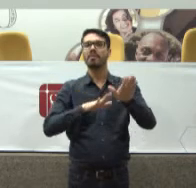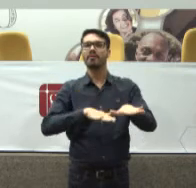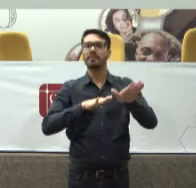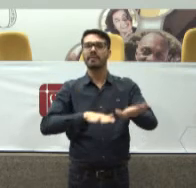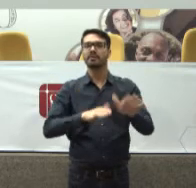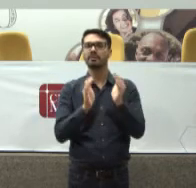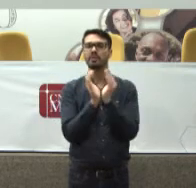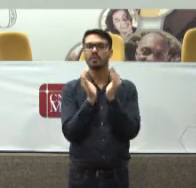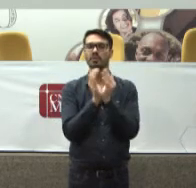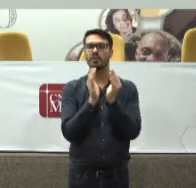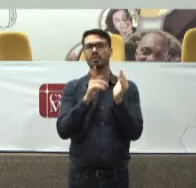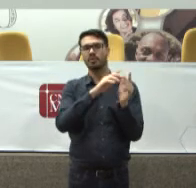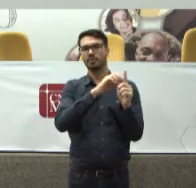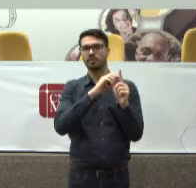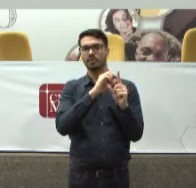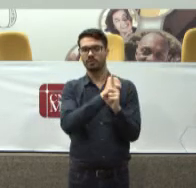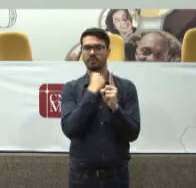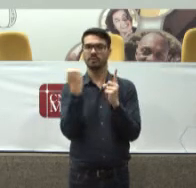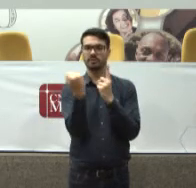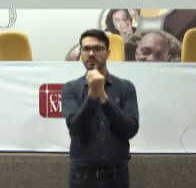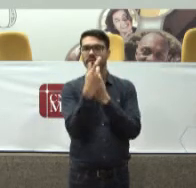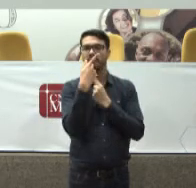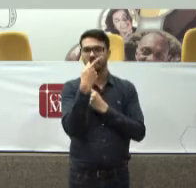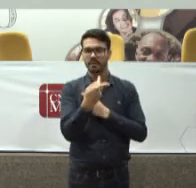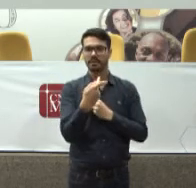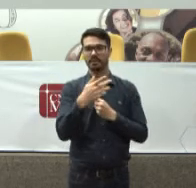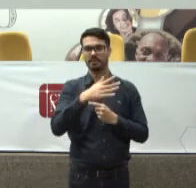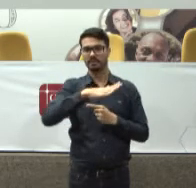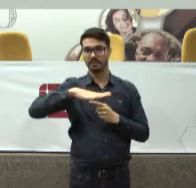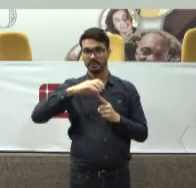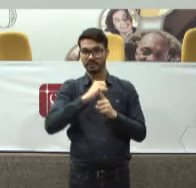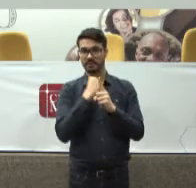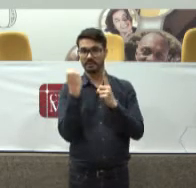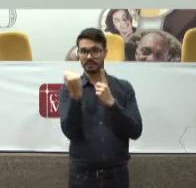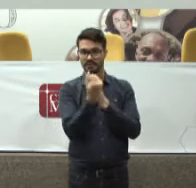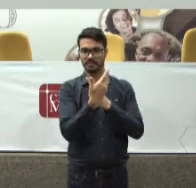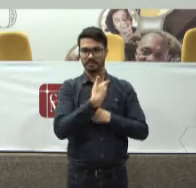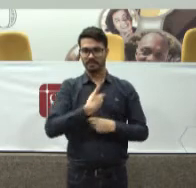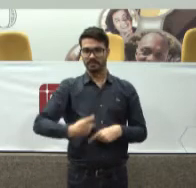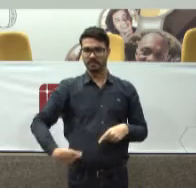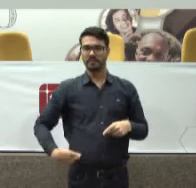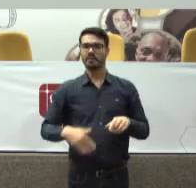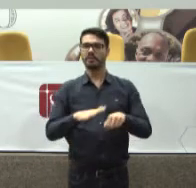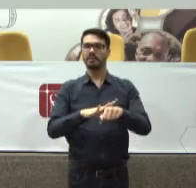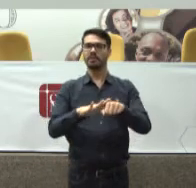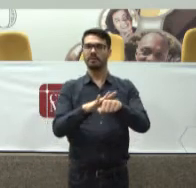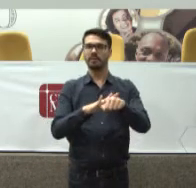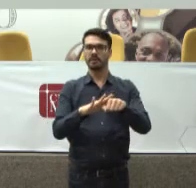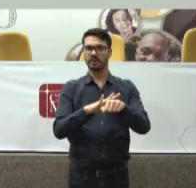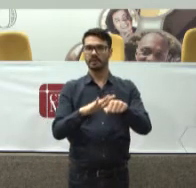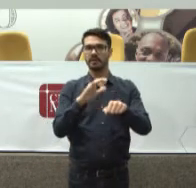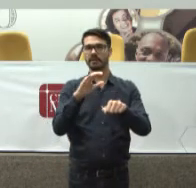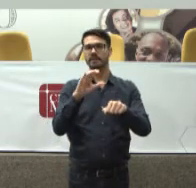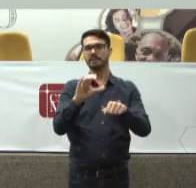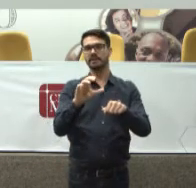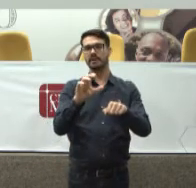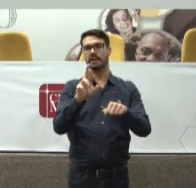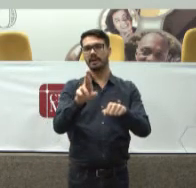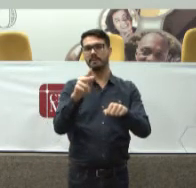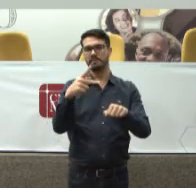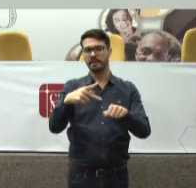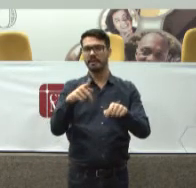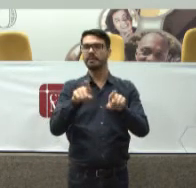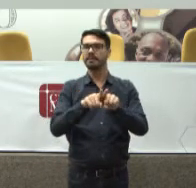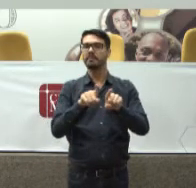estou falando de saúde pública Eu não posso dar Nenhum passo sem Falar com o CREMESP, CRP E os